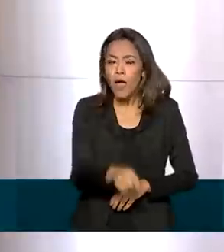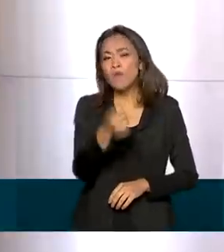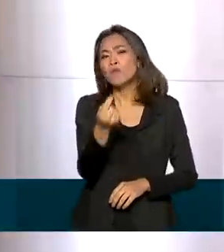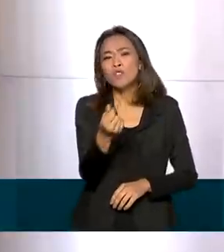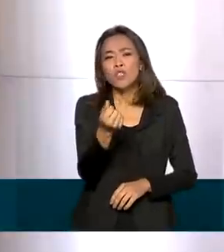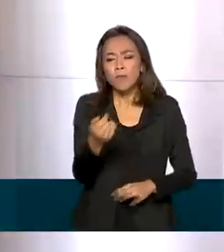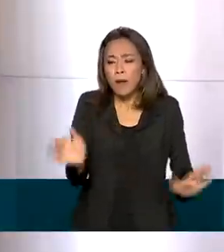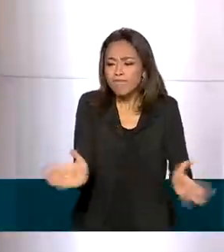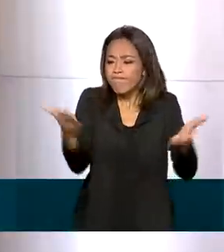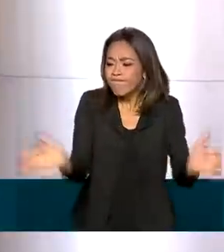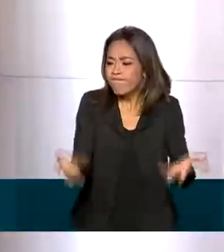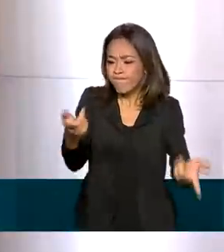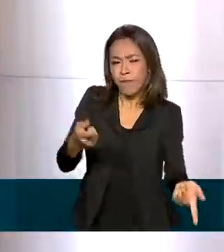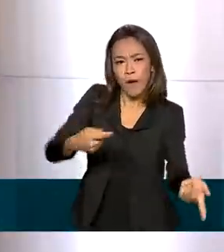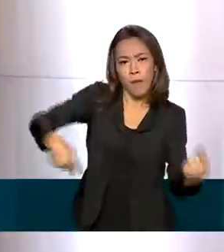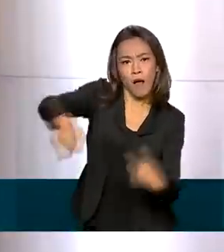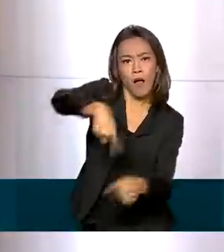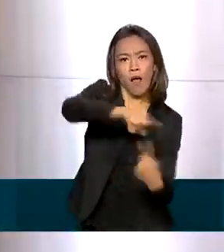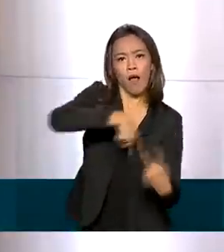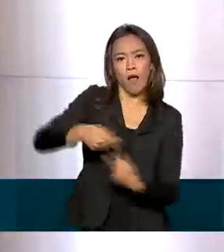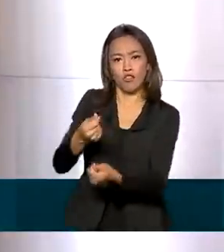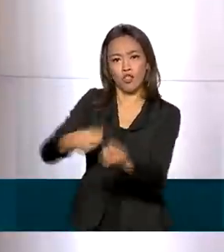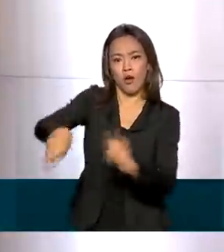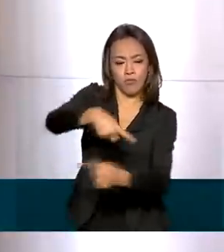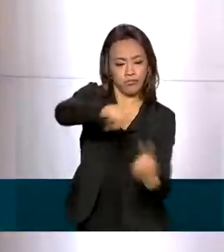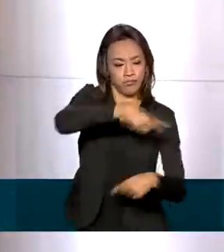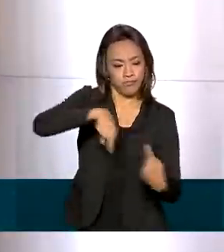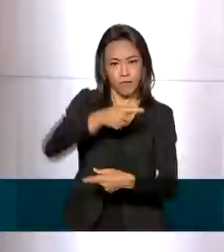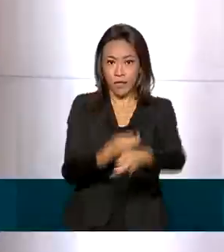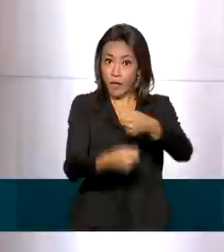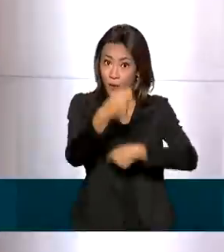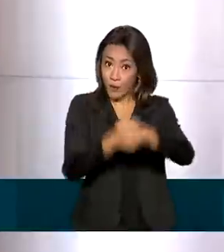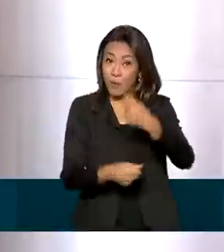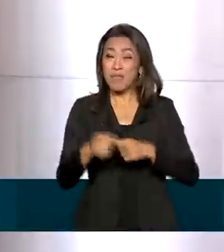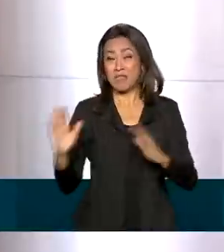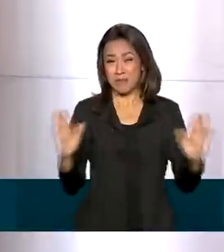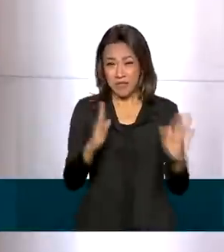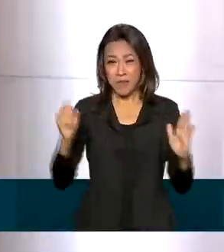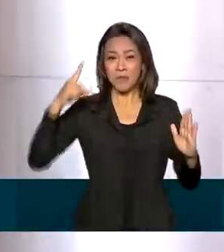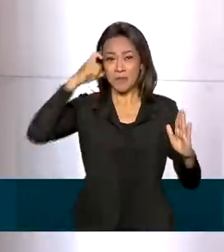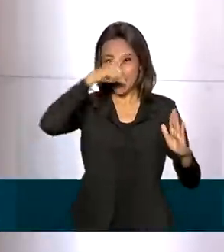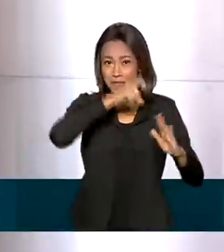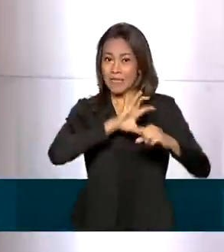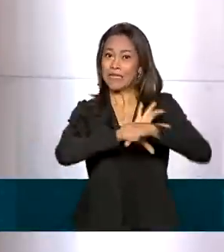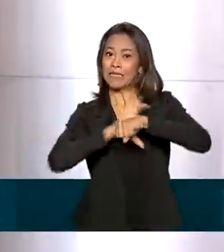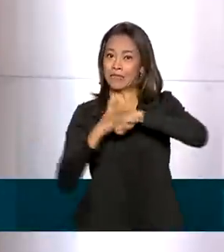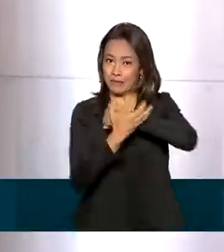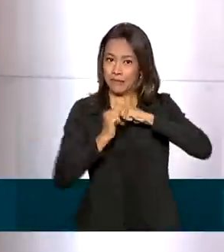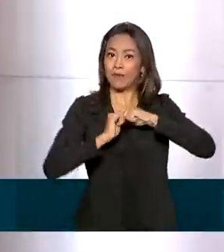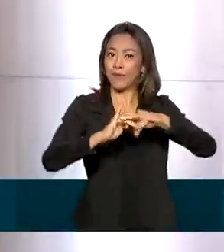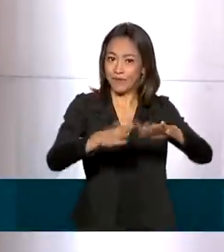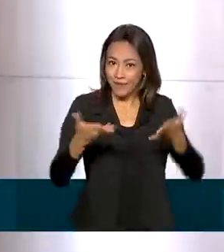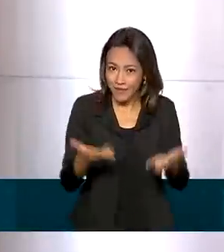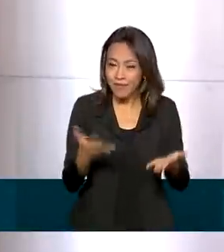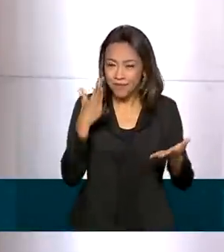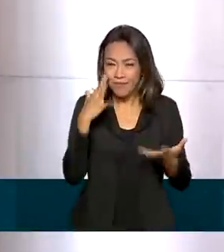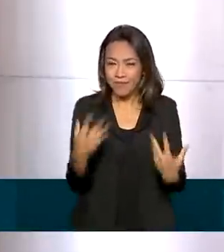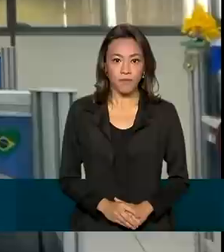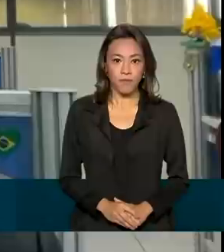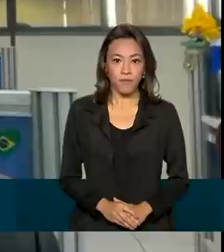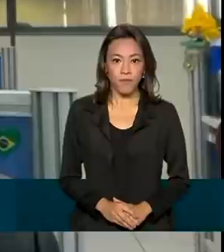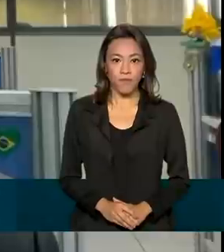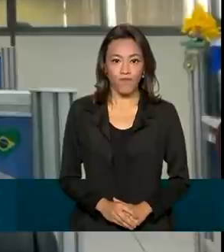dinheiro na economia, aquecer a economia nesse momento complicado que nós estamos vivendo de enfrentamento à pandemia do coronavírus. Vamos ver.